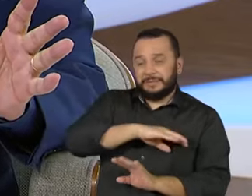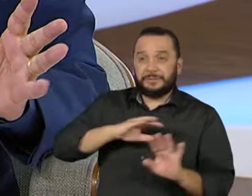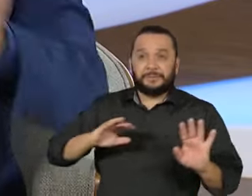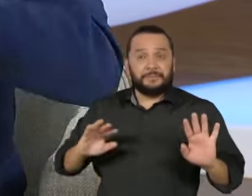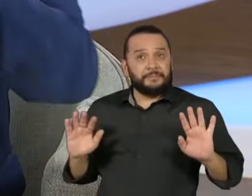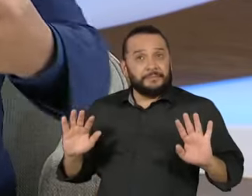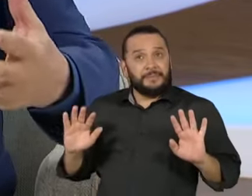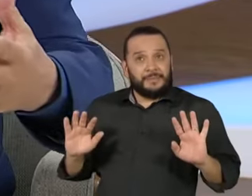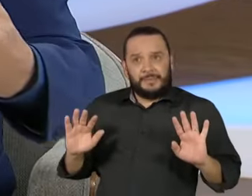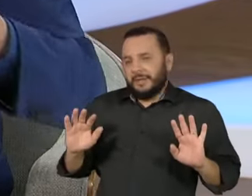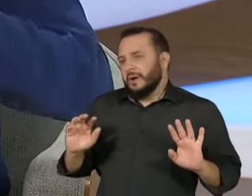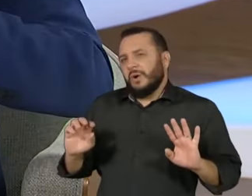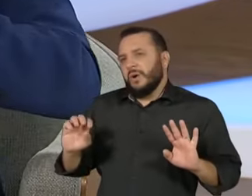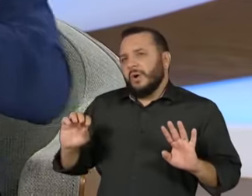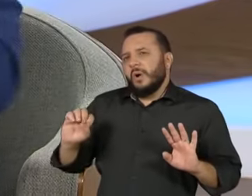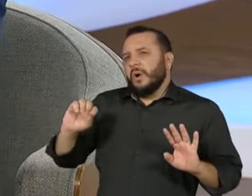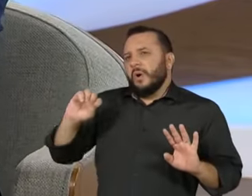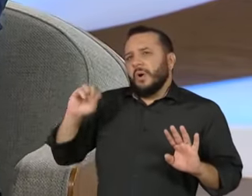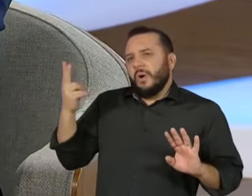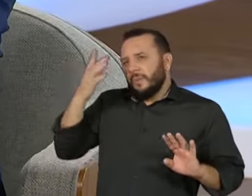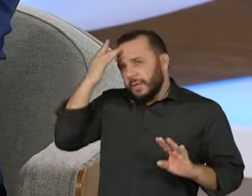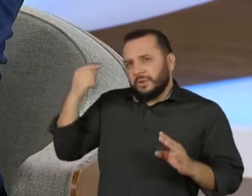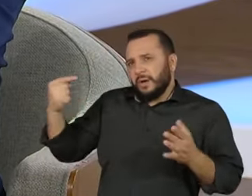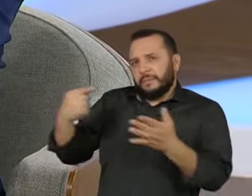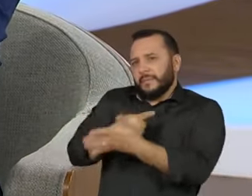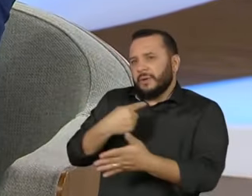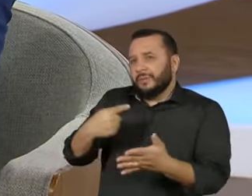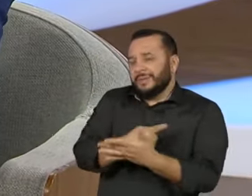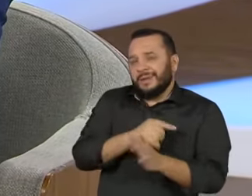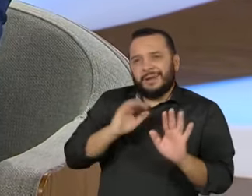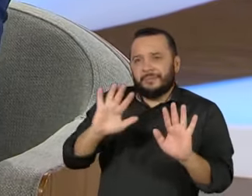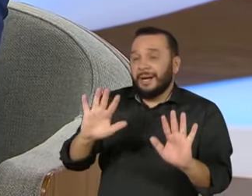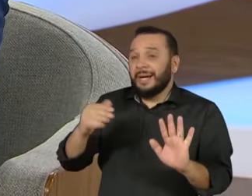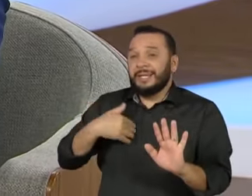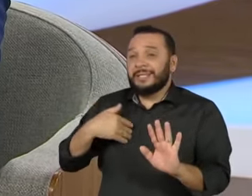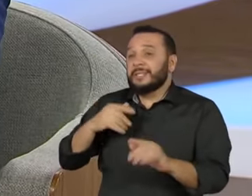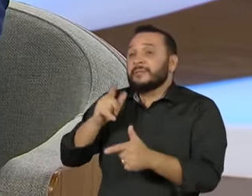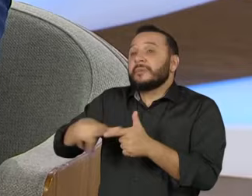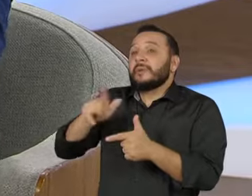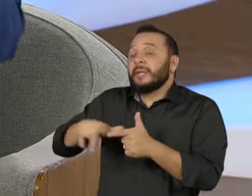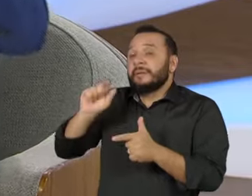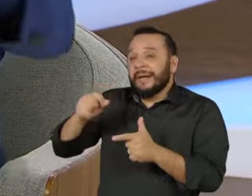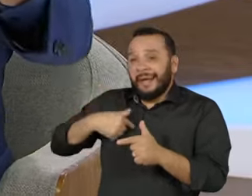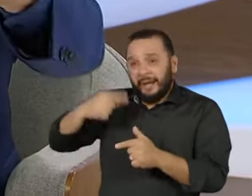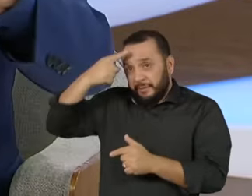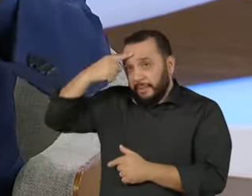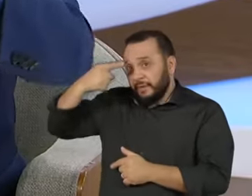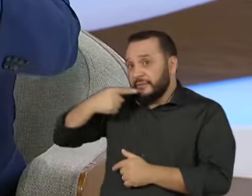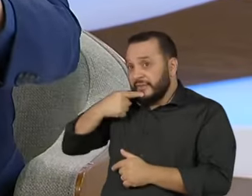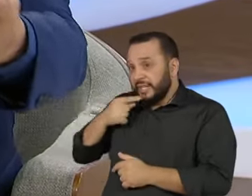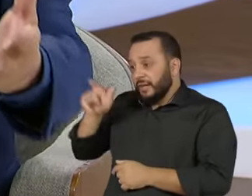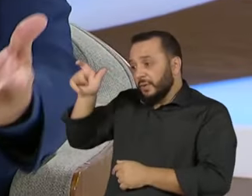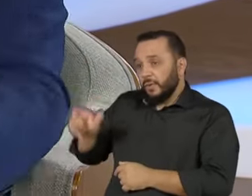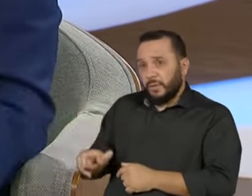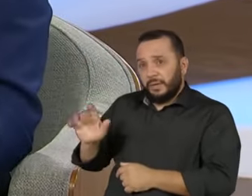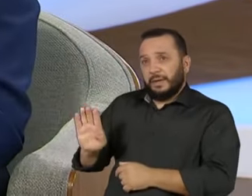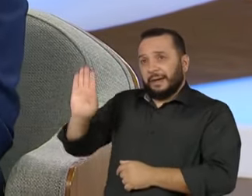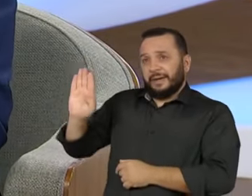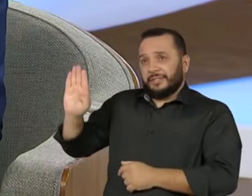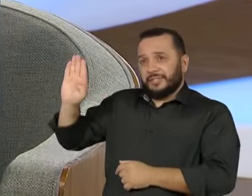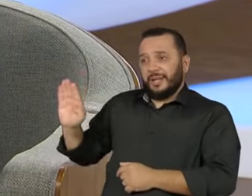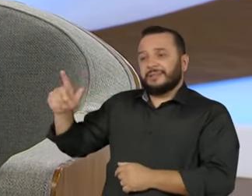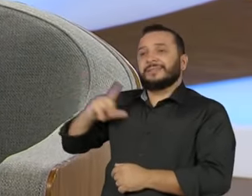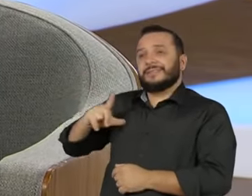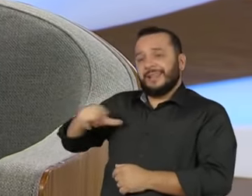E alguma contestação? Não, isso é um problema do perfil dos candidatos. Tal candidato tem essa dificuldade na